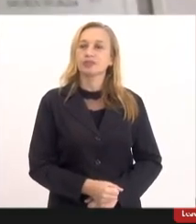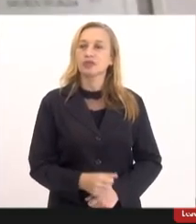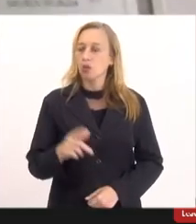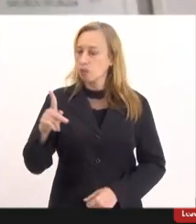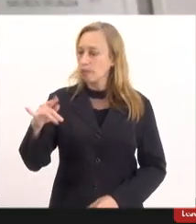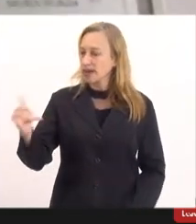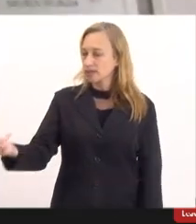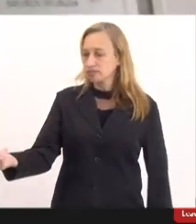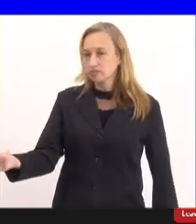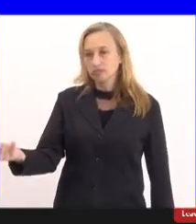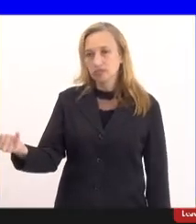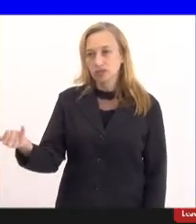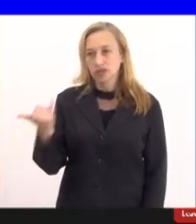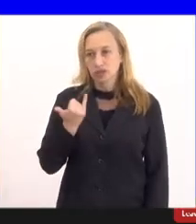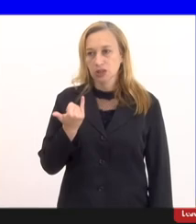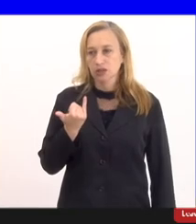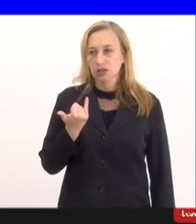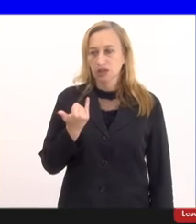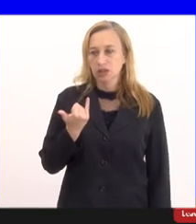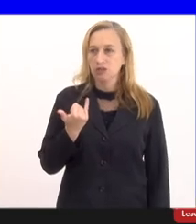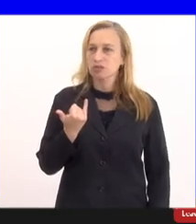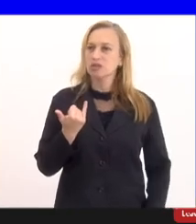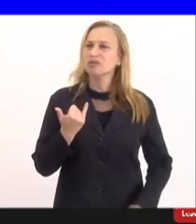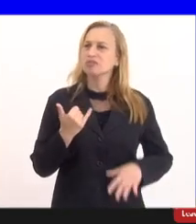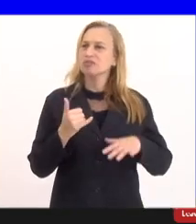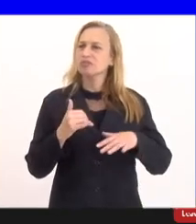me liga queria terminar com essa frase